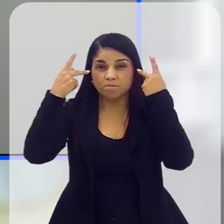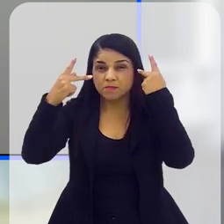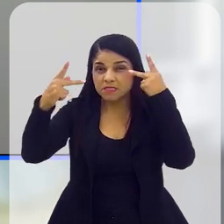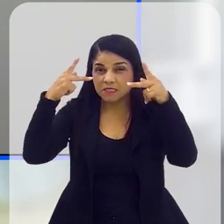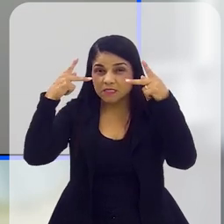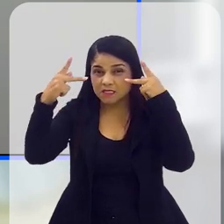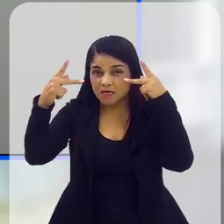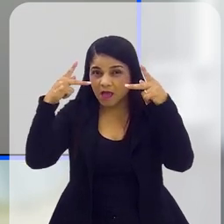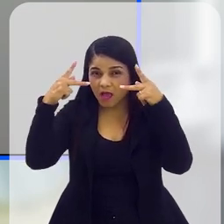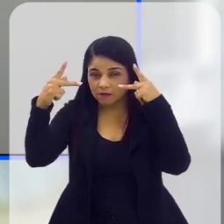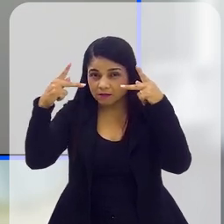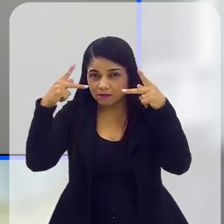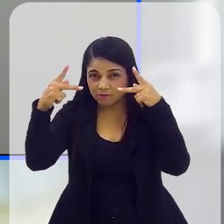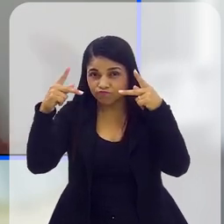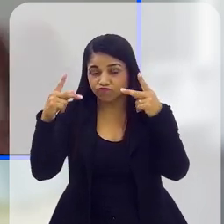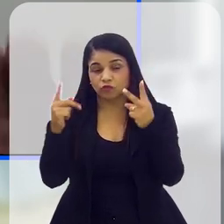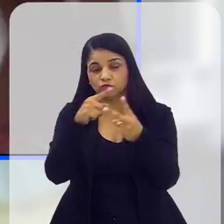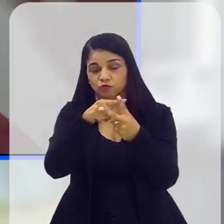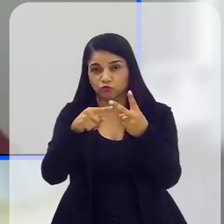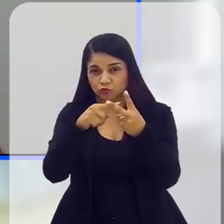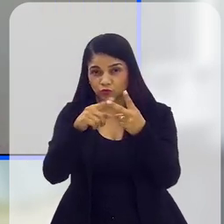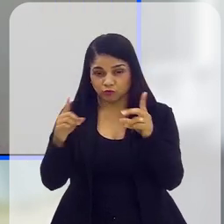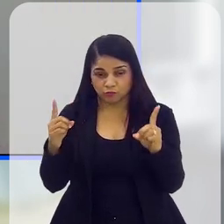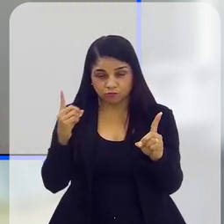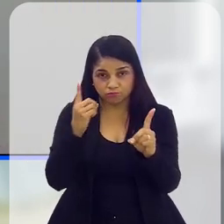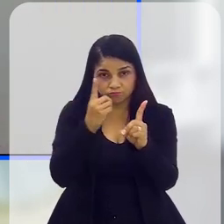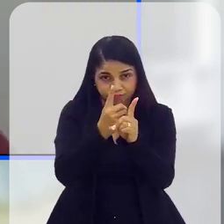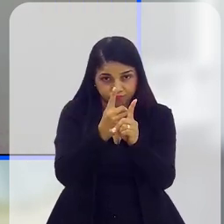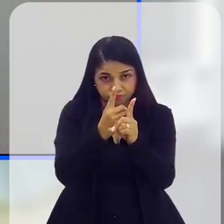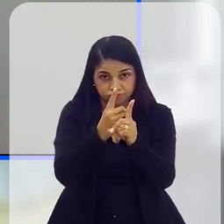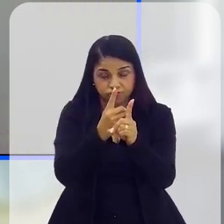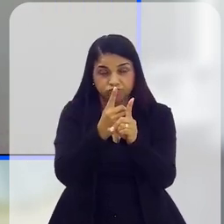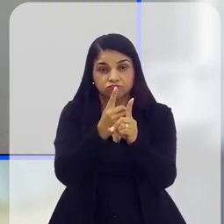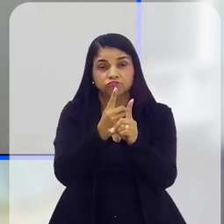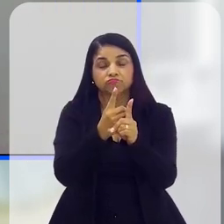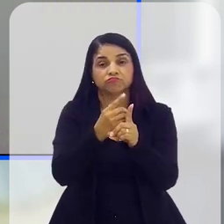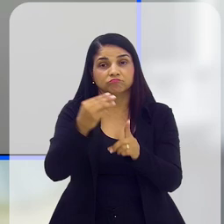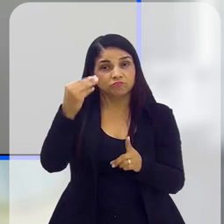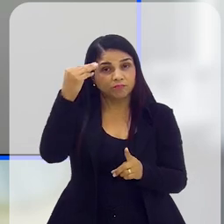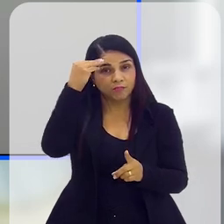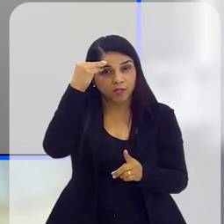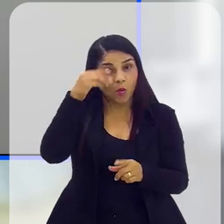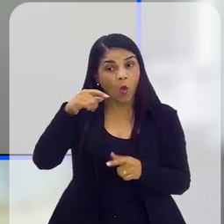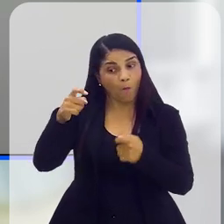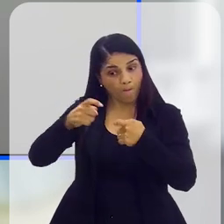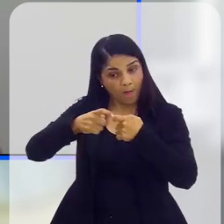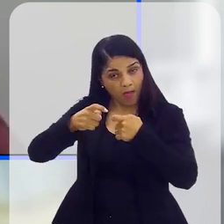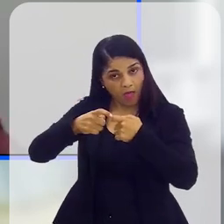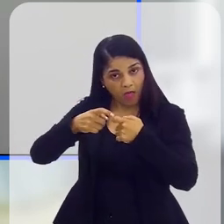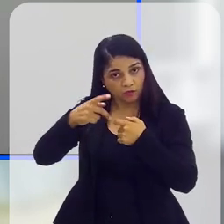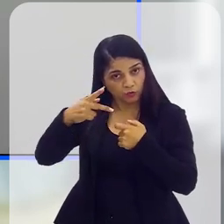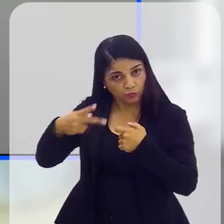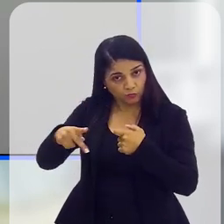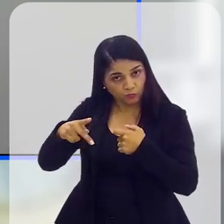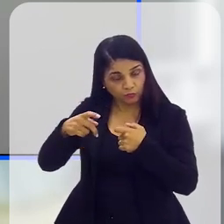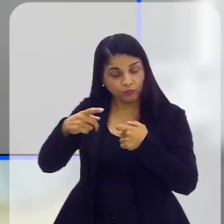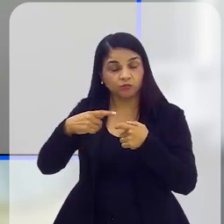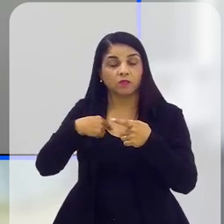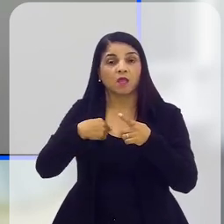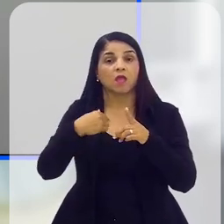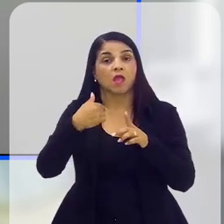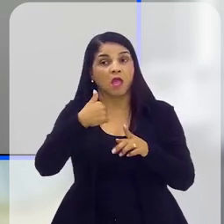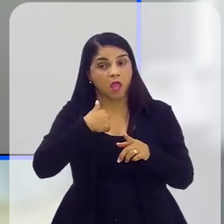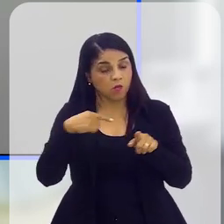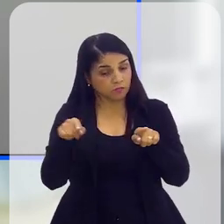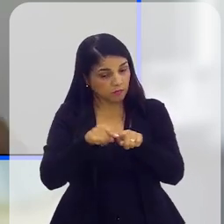Aliás, a prerrogativa de se fechar um diagnóstico de um transtorno mental é do médico. Ainda que eu entenda muito de saúde